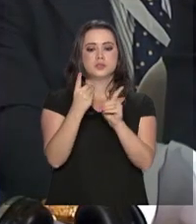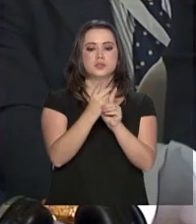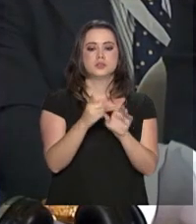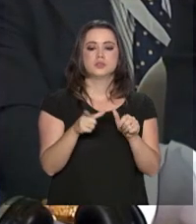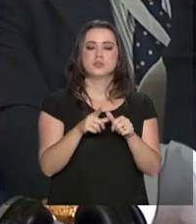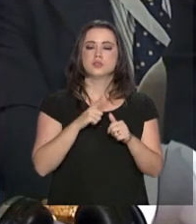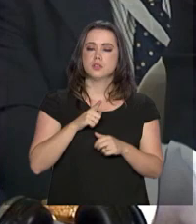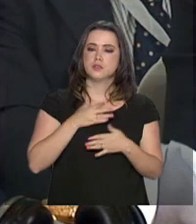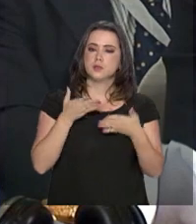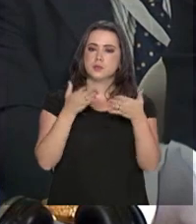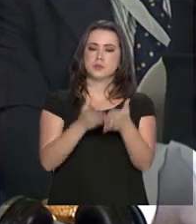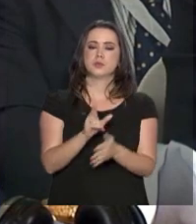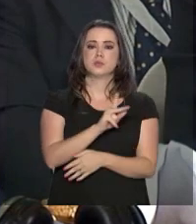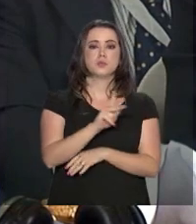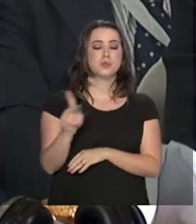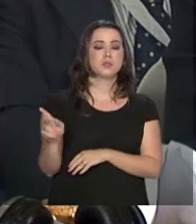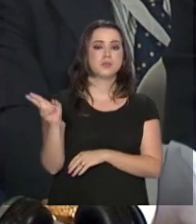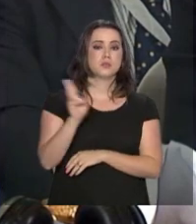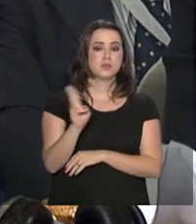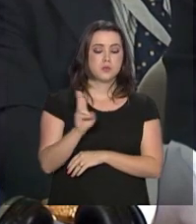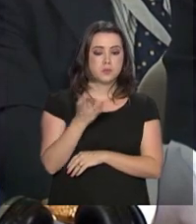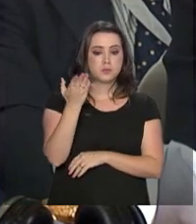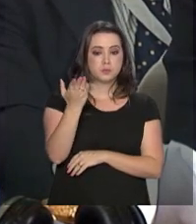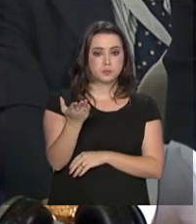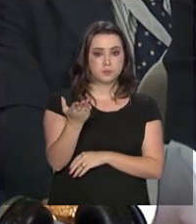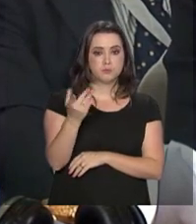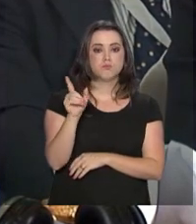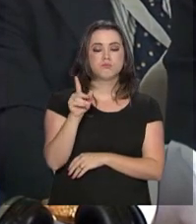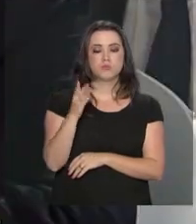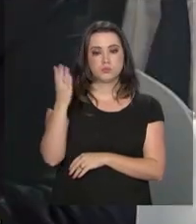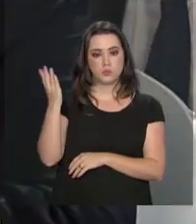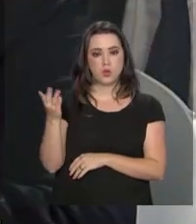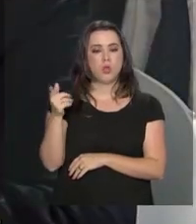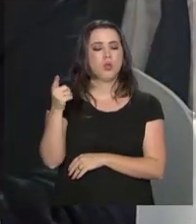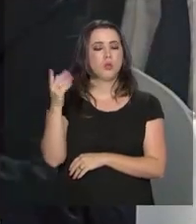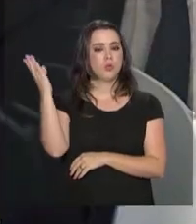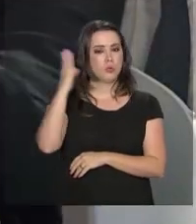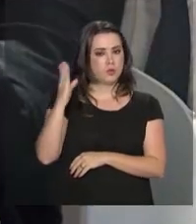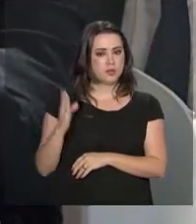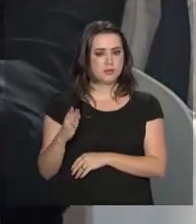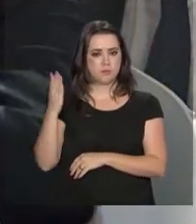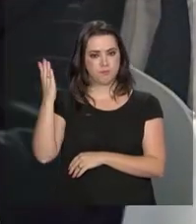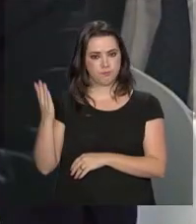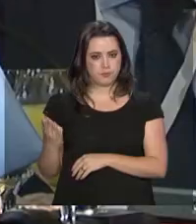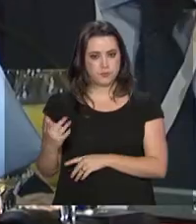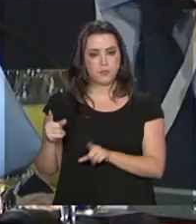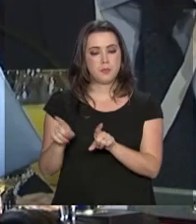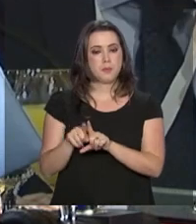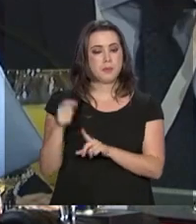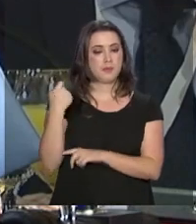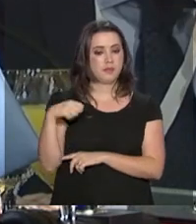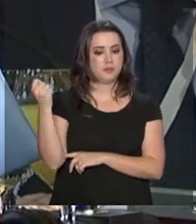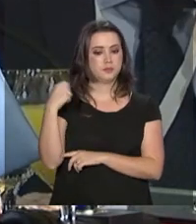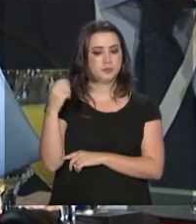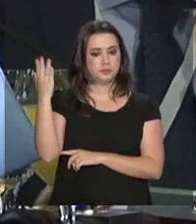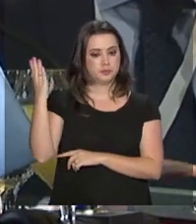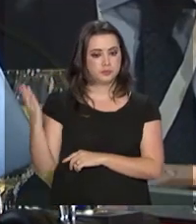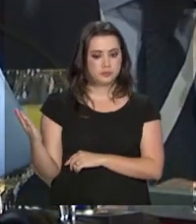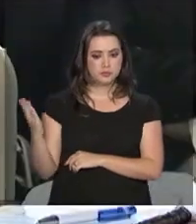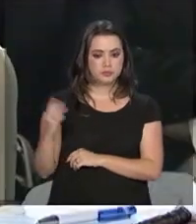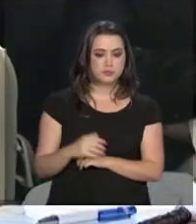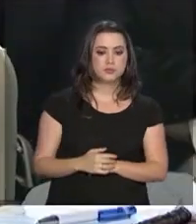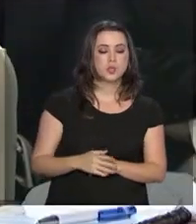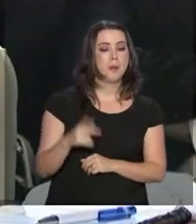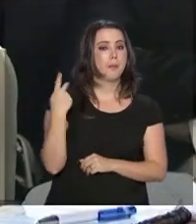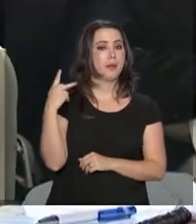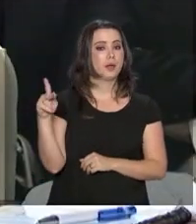com a presença dos presidentes do Uruguai, o anfitrião Tabaré Basques, do Brasil, Michel Temer, da Argentina, Maurício Macri,